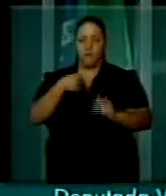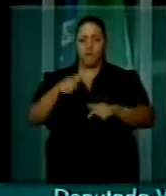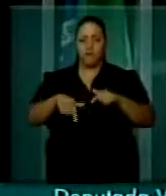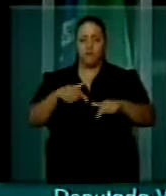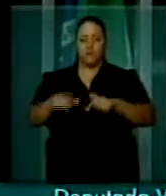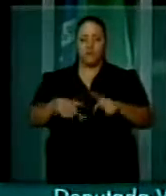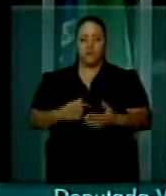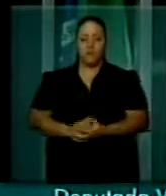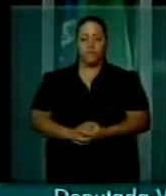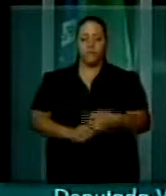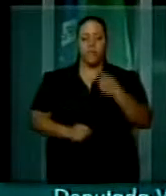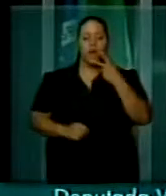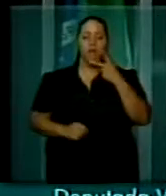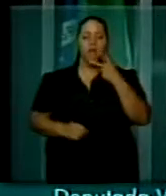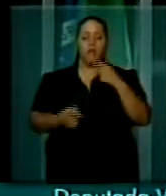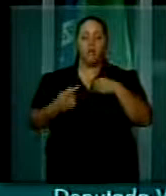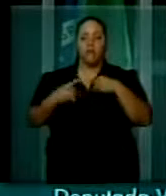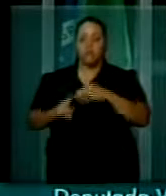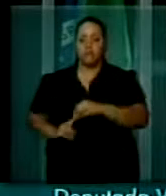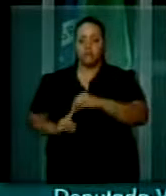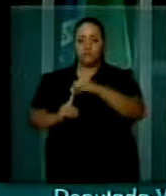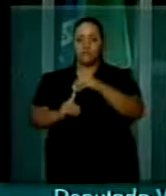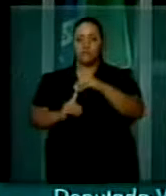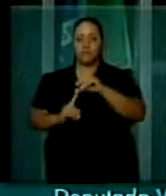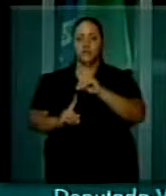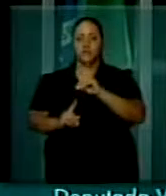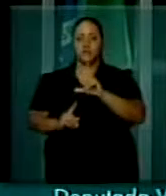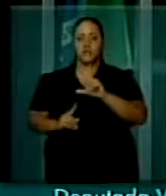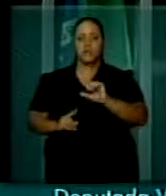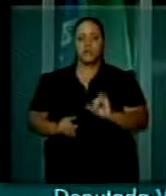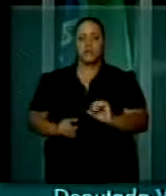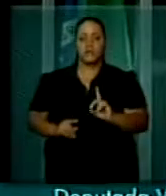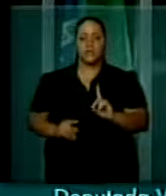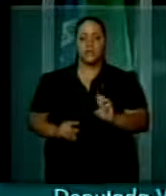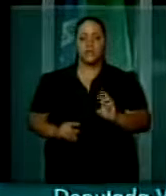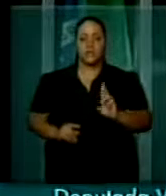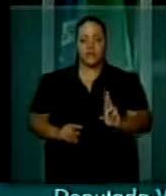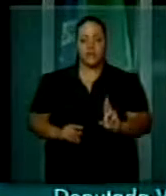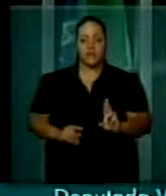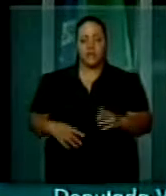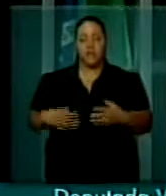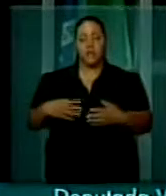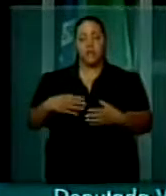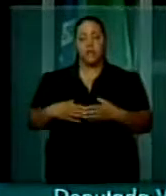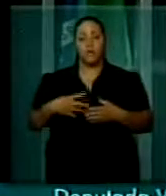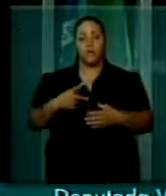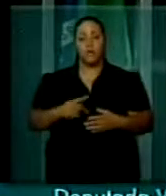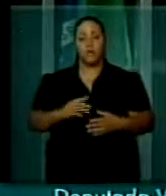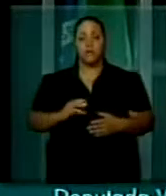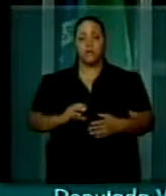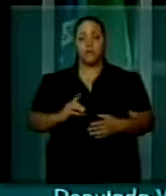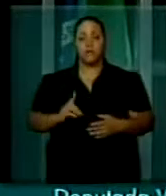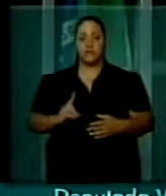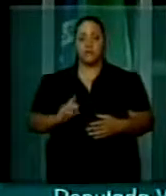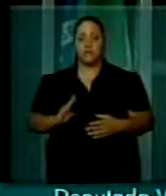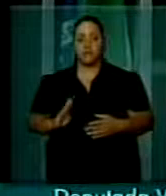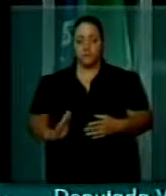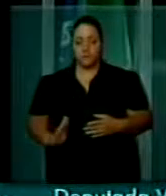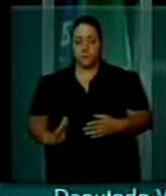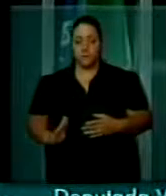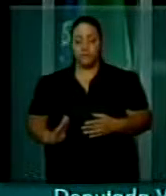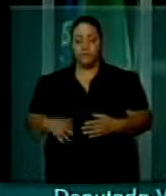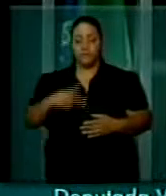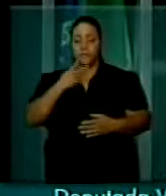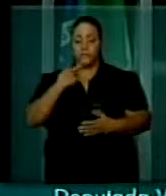nesse final, em nome da liderança, que tenho muito orgulho, prazer de ocupar a liderança do PCdoB, da nossa bancada, e dizer